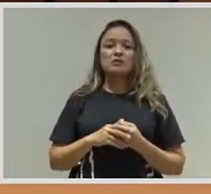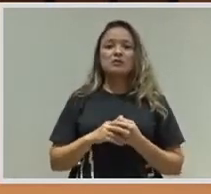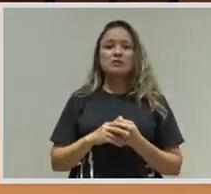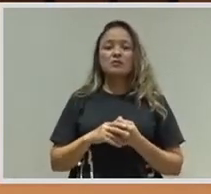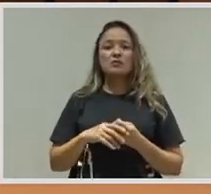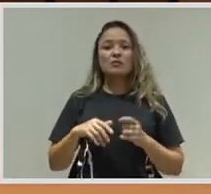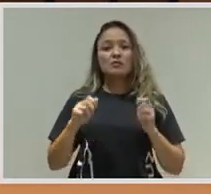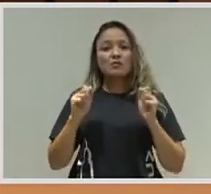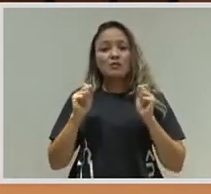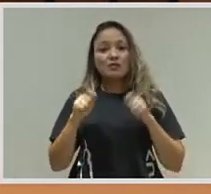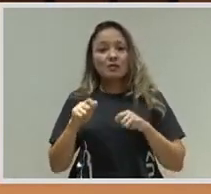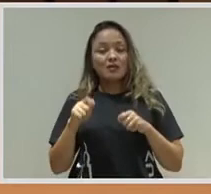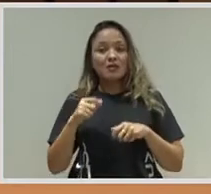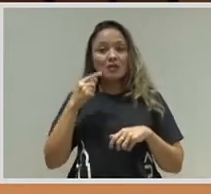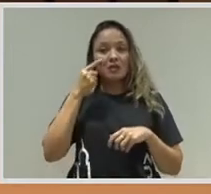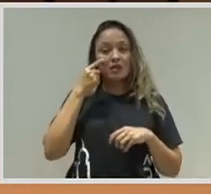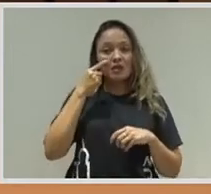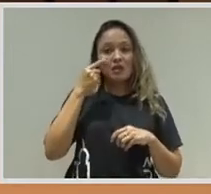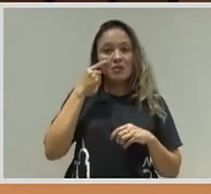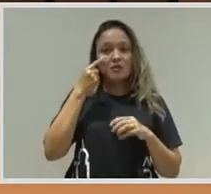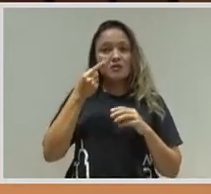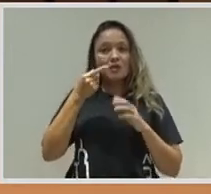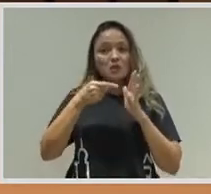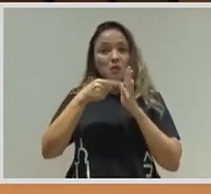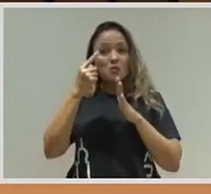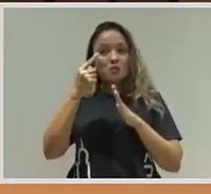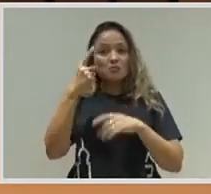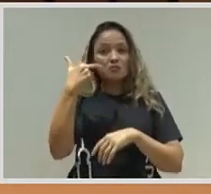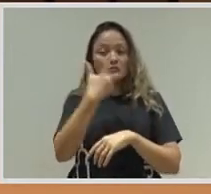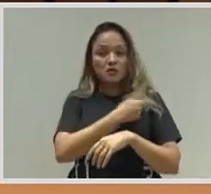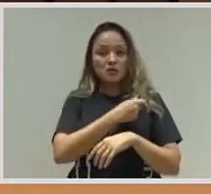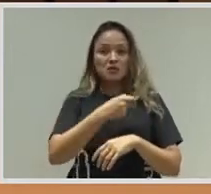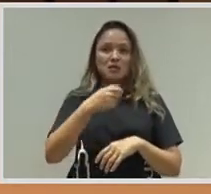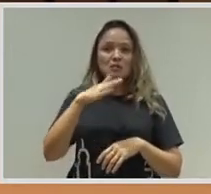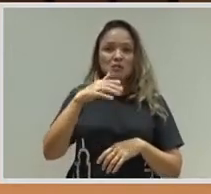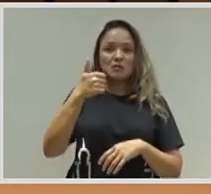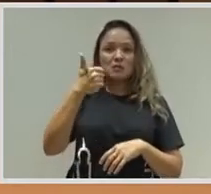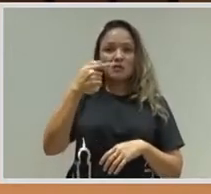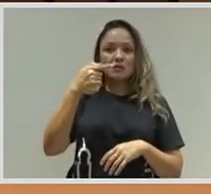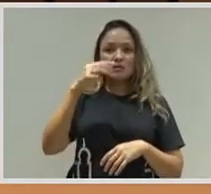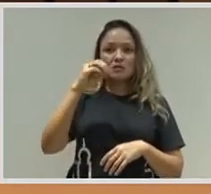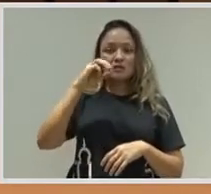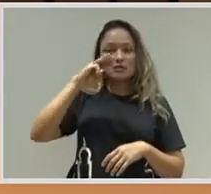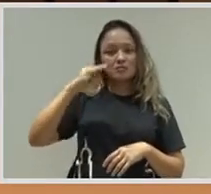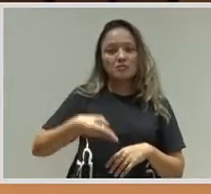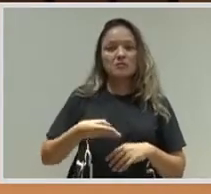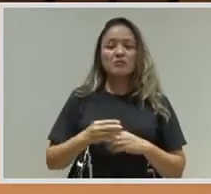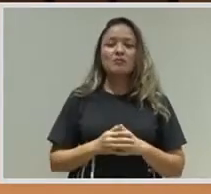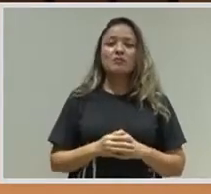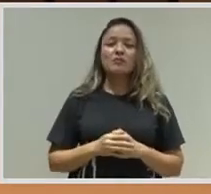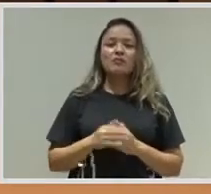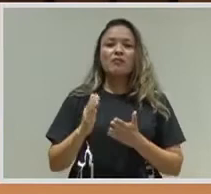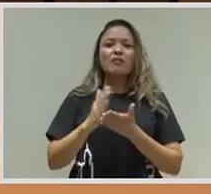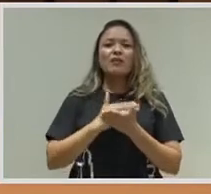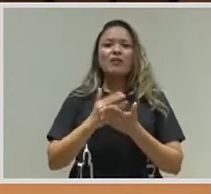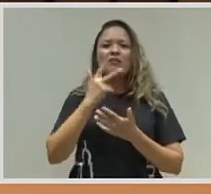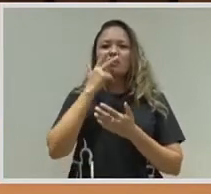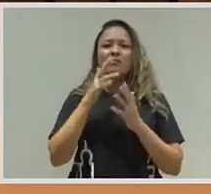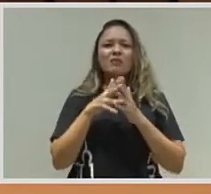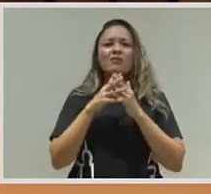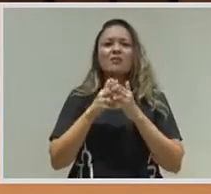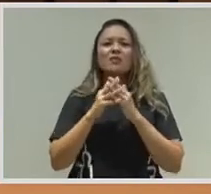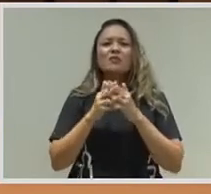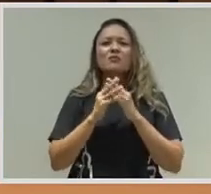a um número bastante expressivo da nossa vacina. Uma outra confusão que se faz muito, assim,